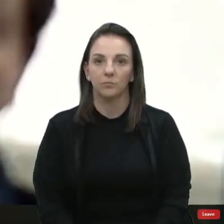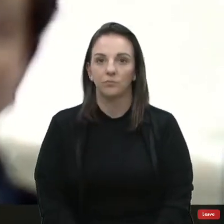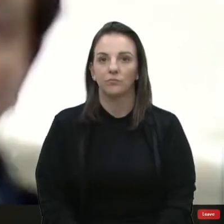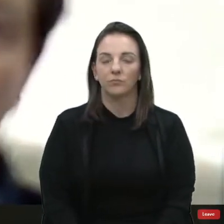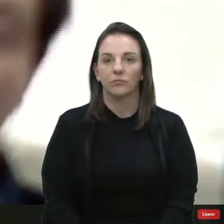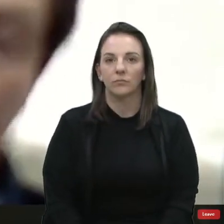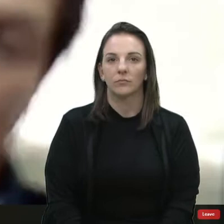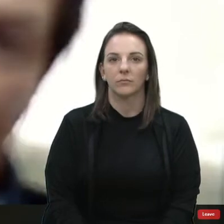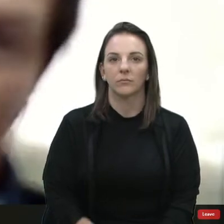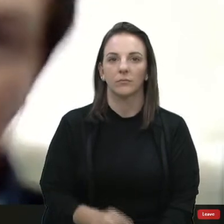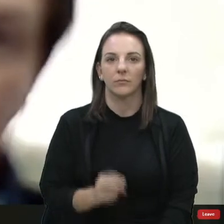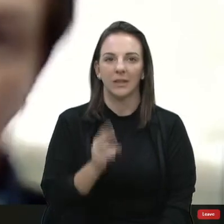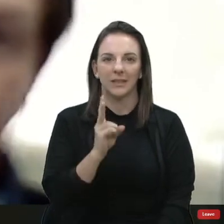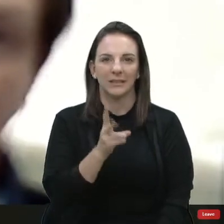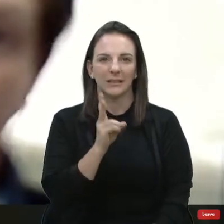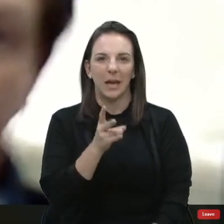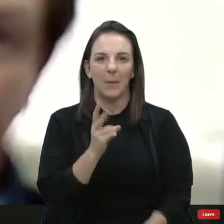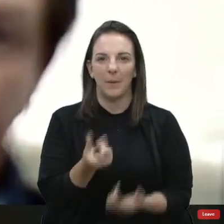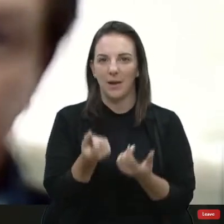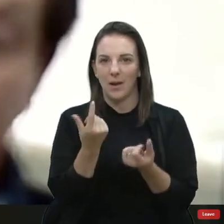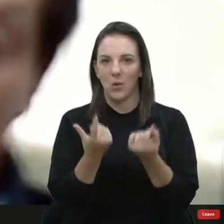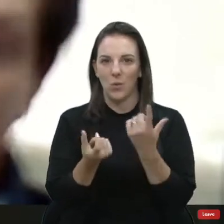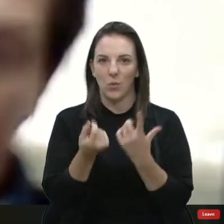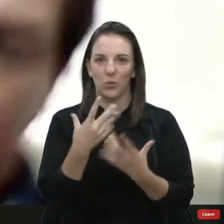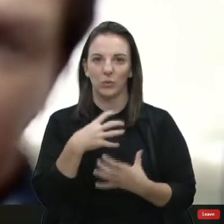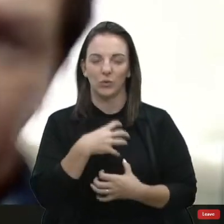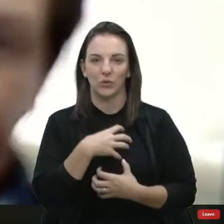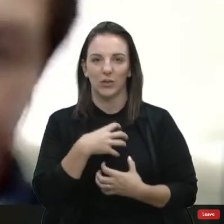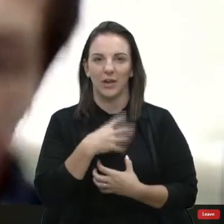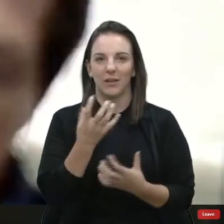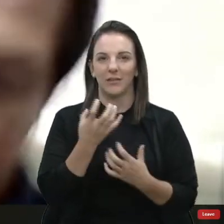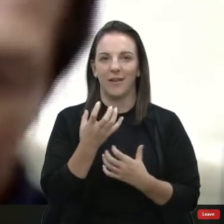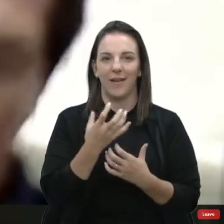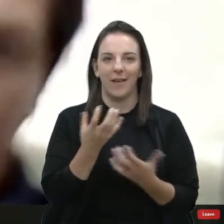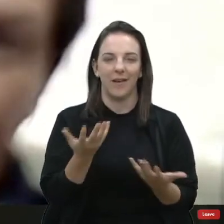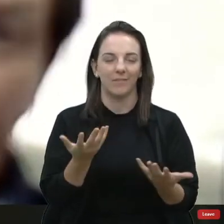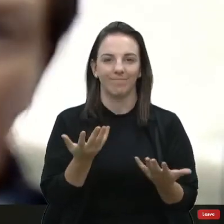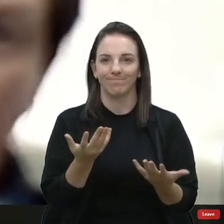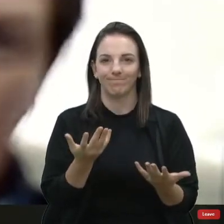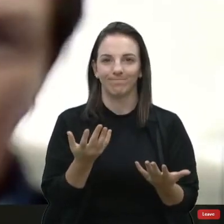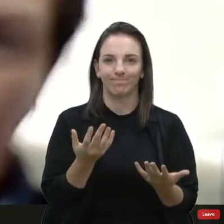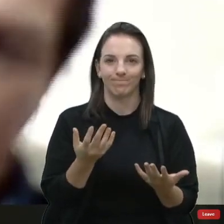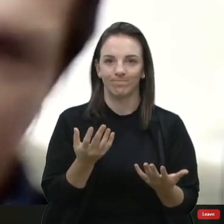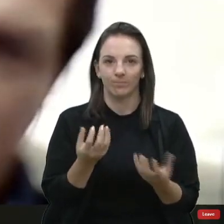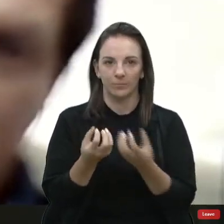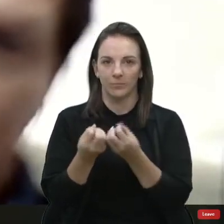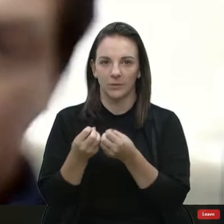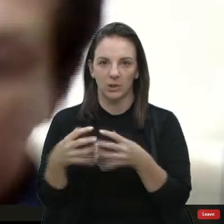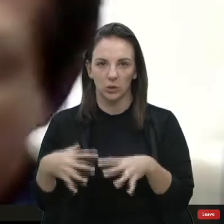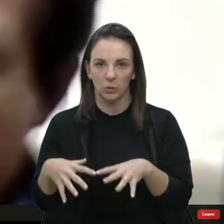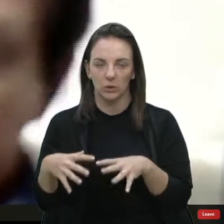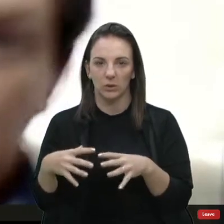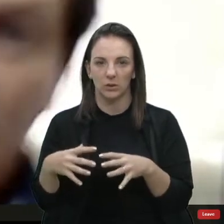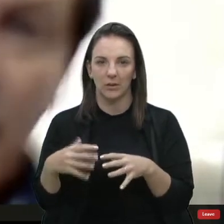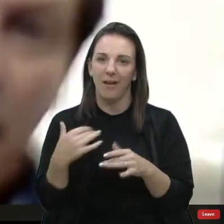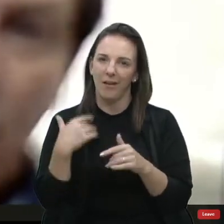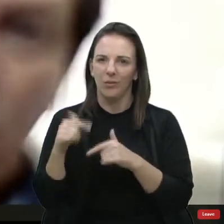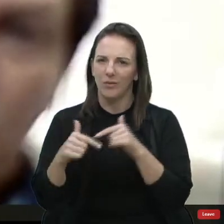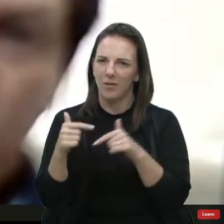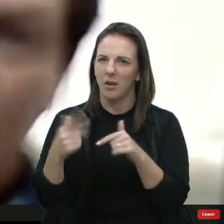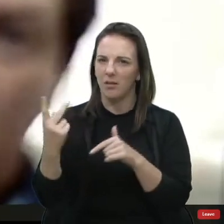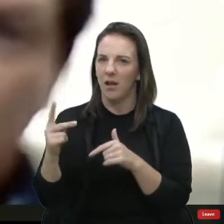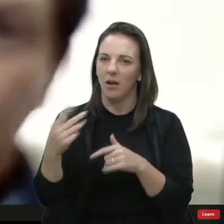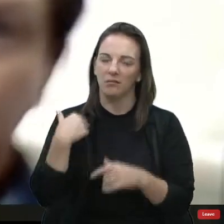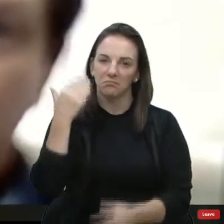sempre procura de uma forma ou de outra penegrina, o trabalho dela e a gente inteira. Denegrir